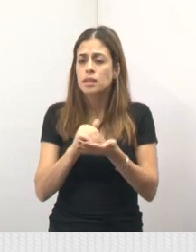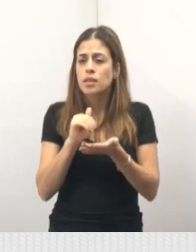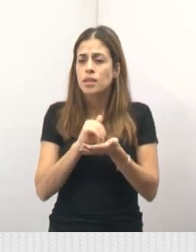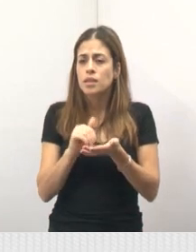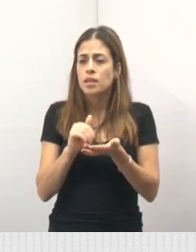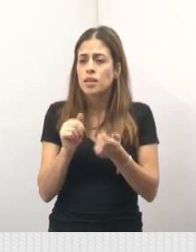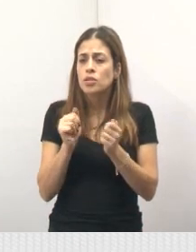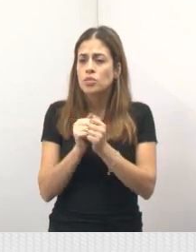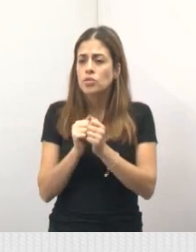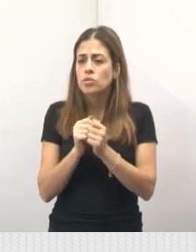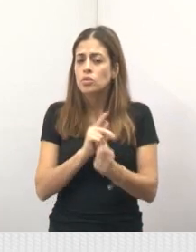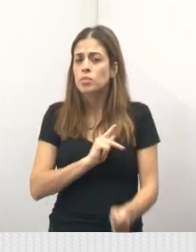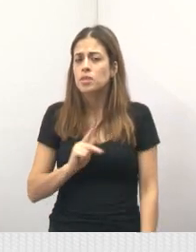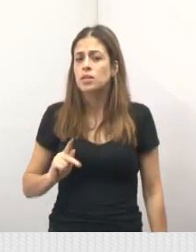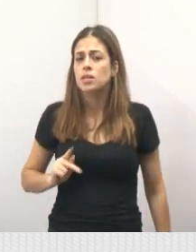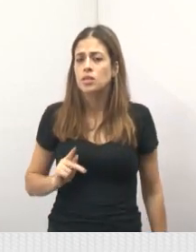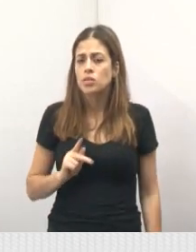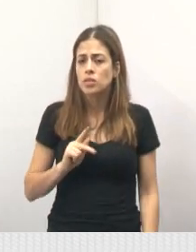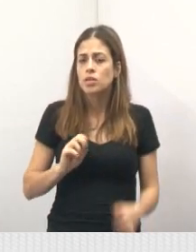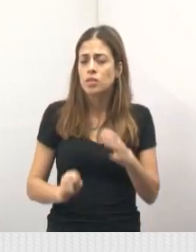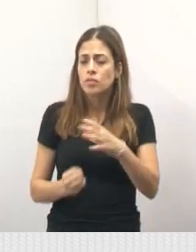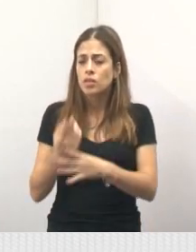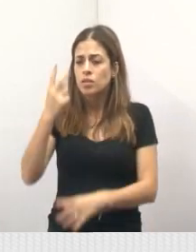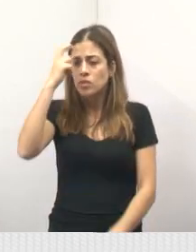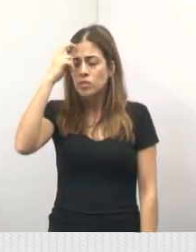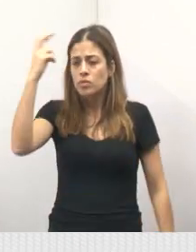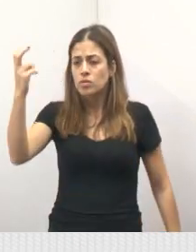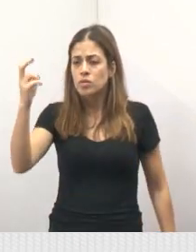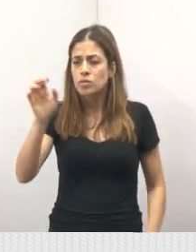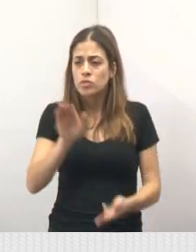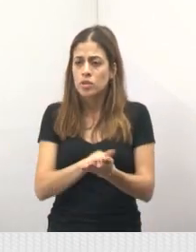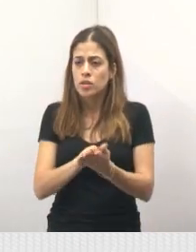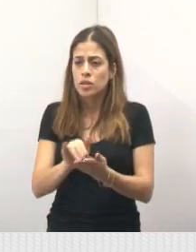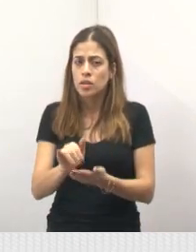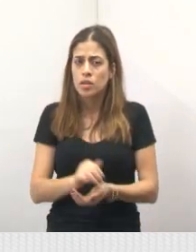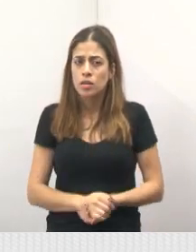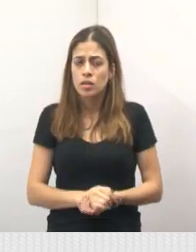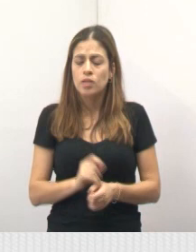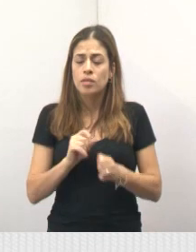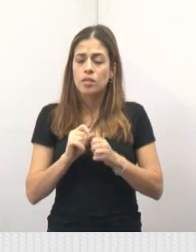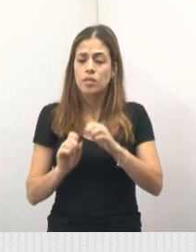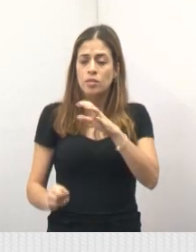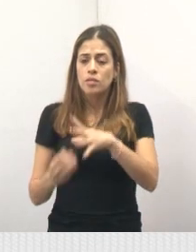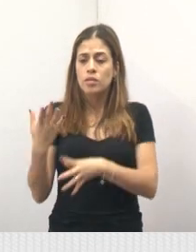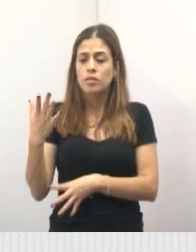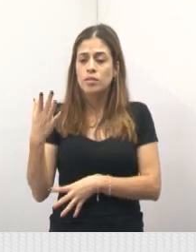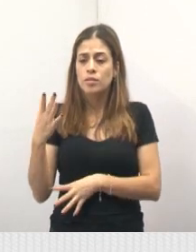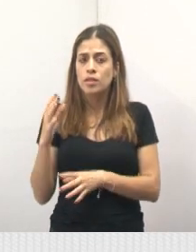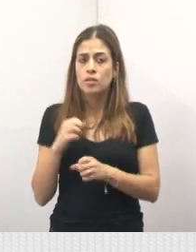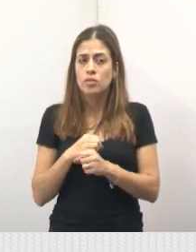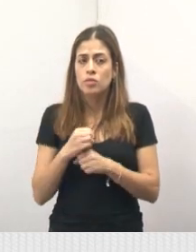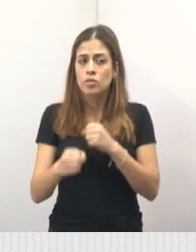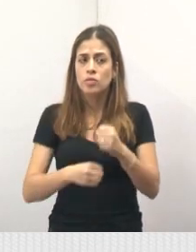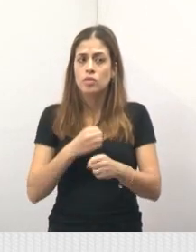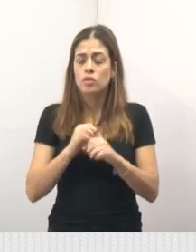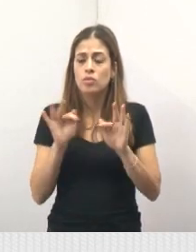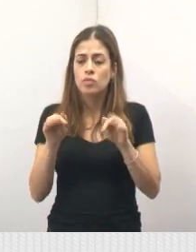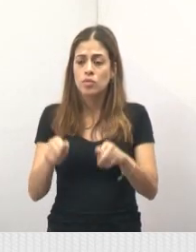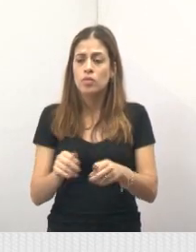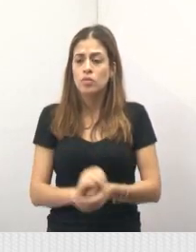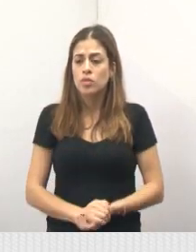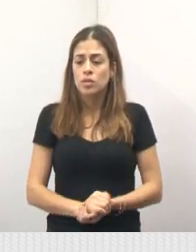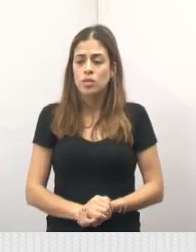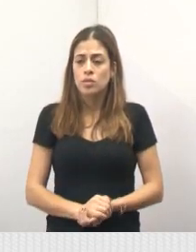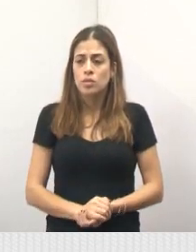com o Guilherme Mendicelli da cultura, para que a gente possa estar fazendo esse evento aí, se Deus quiser, tudo der certo no final desse ano. e também